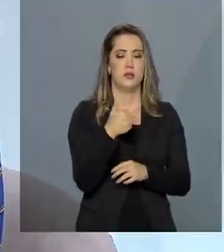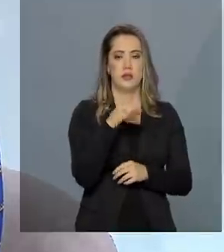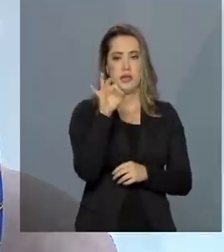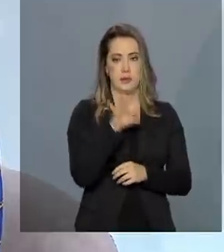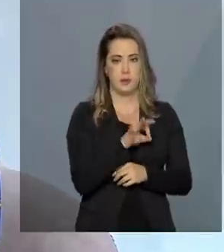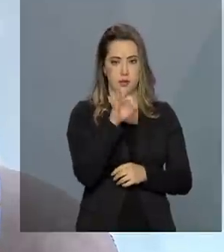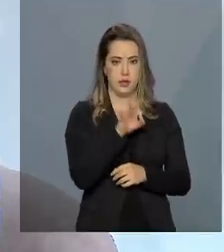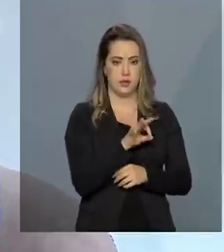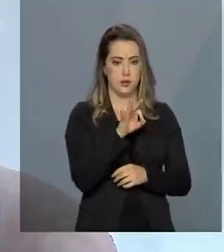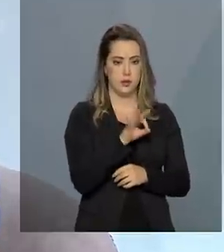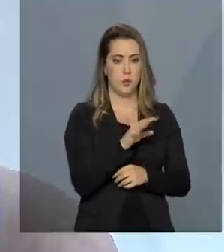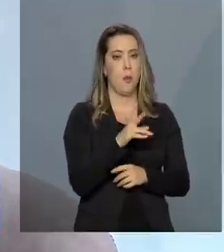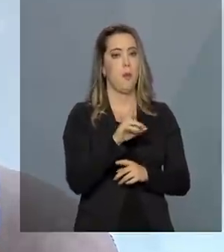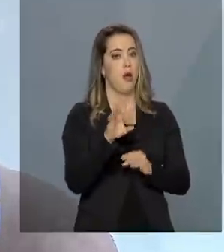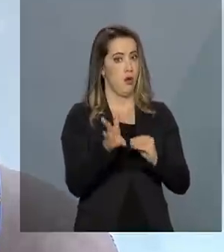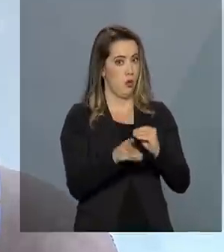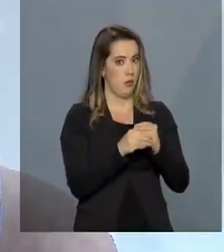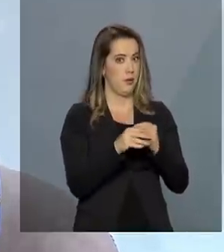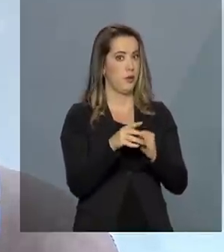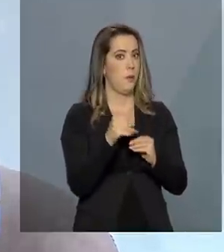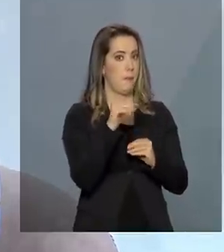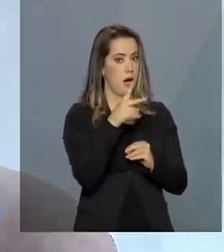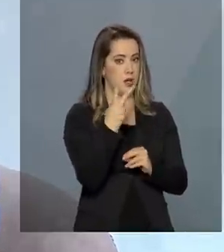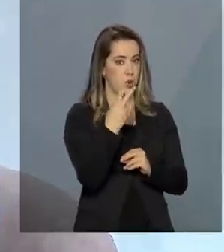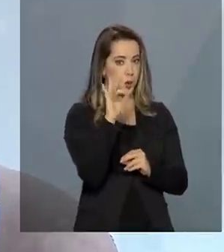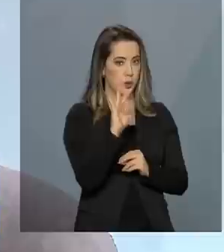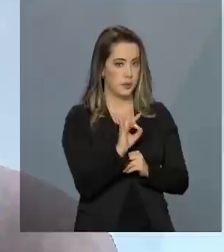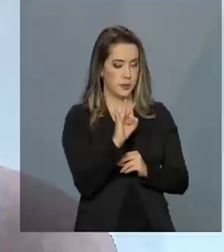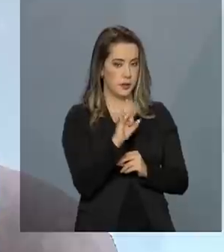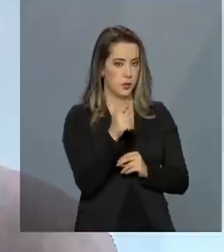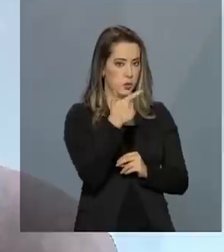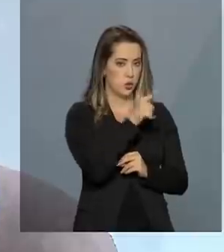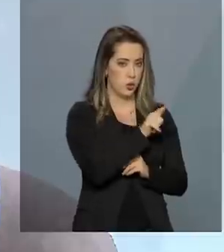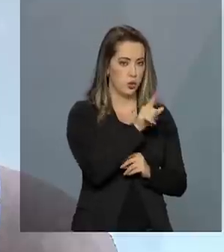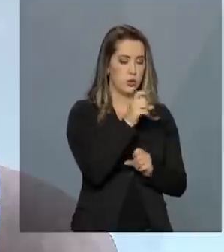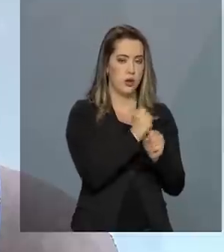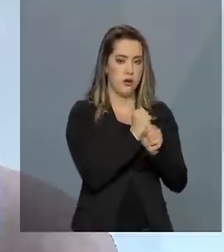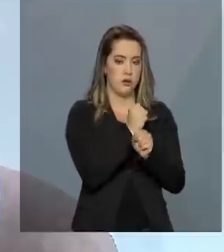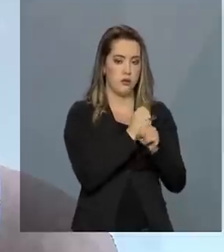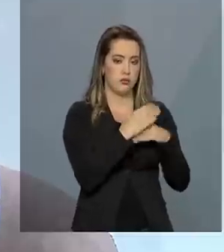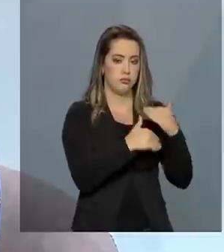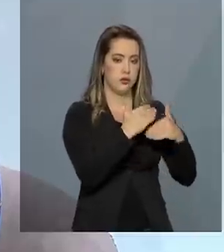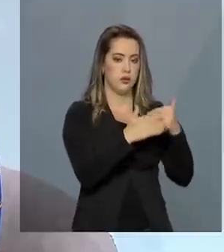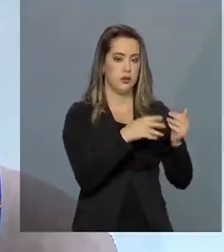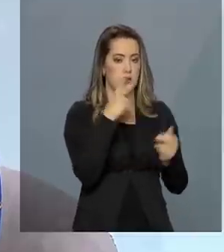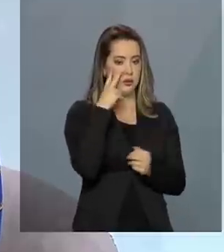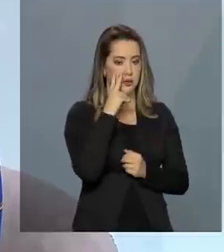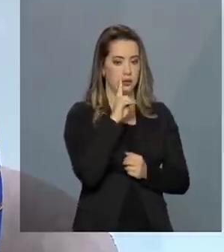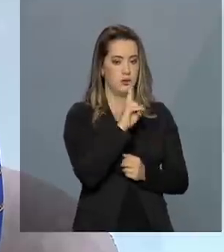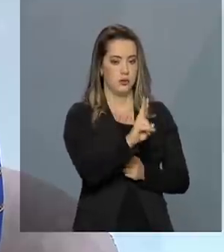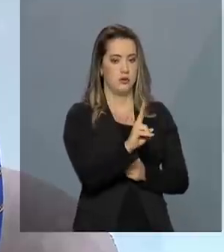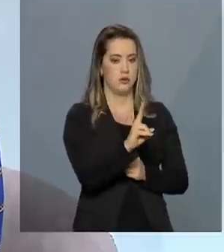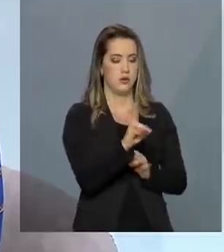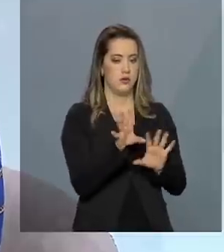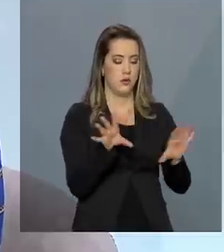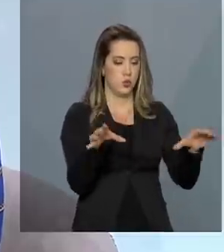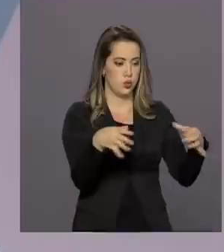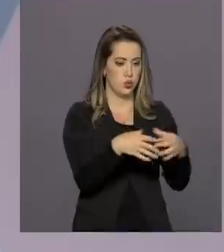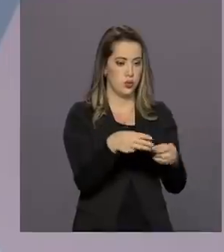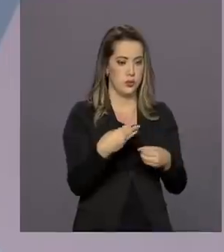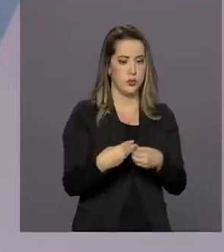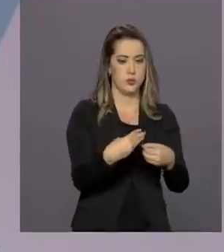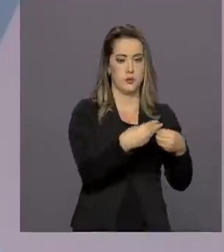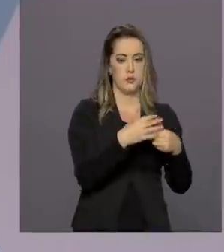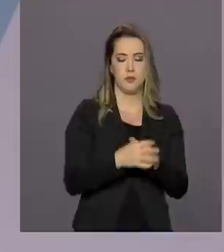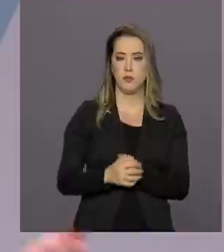10%, mais 2% dessa outra complementação que olha para a ótica das redes municipais.